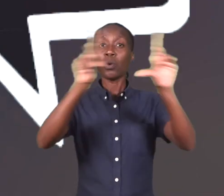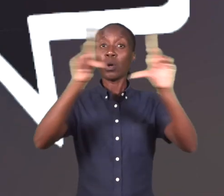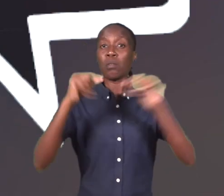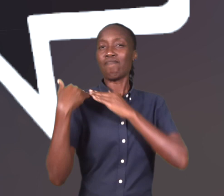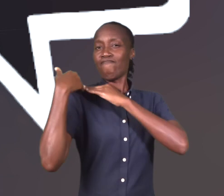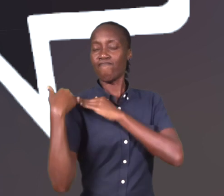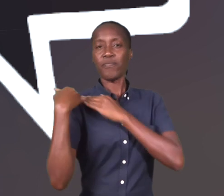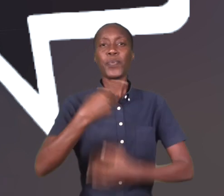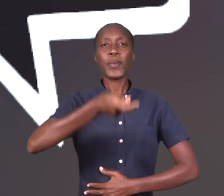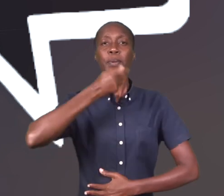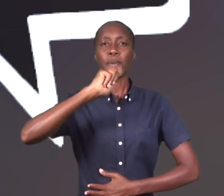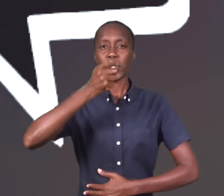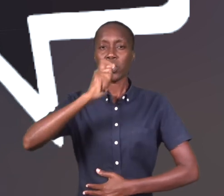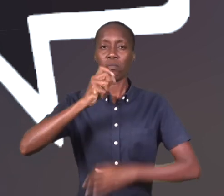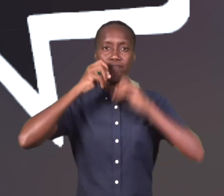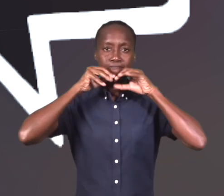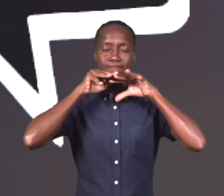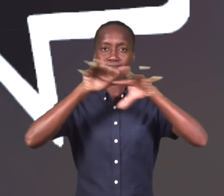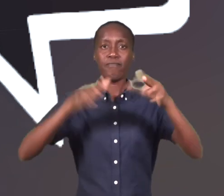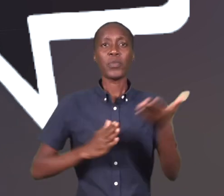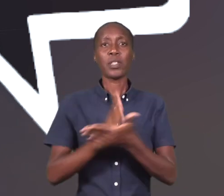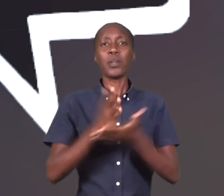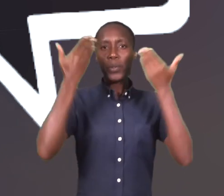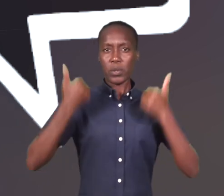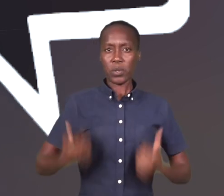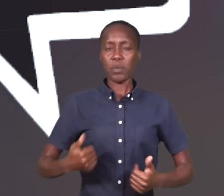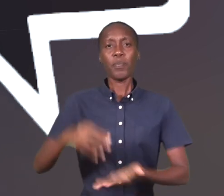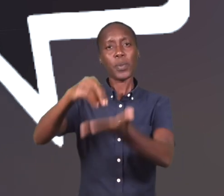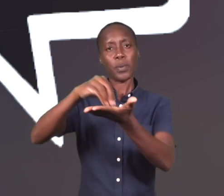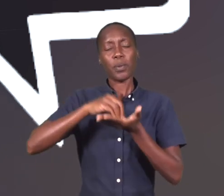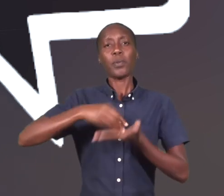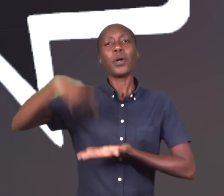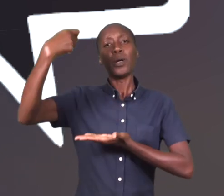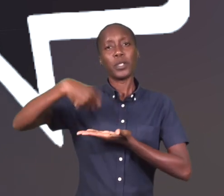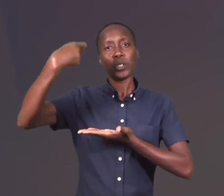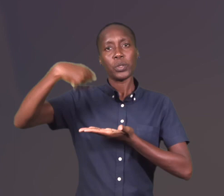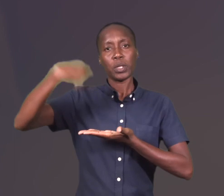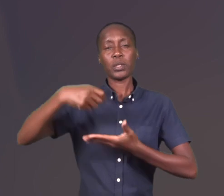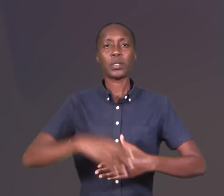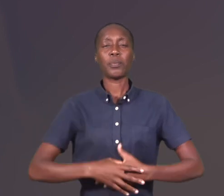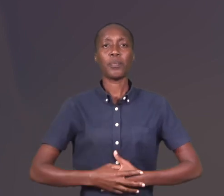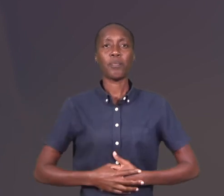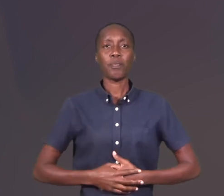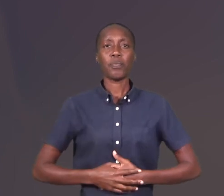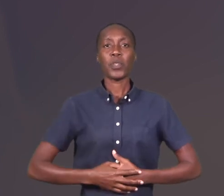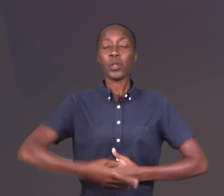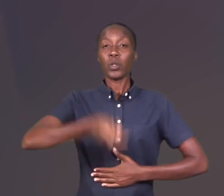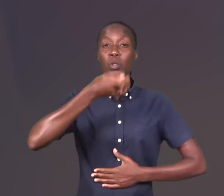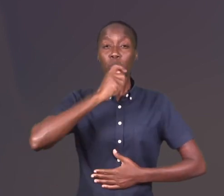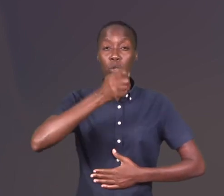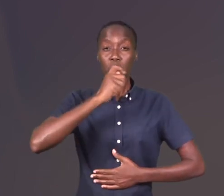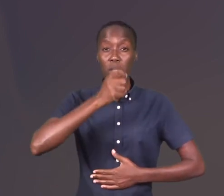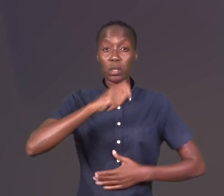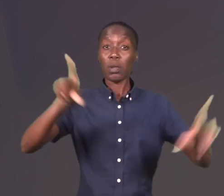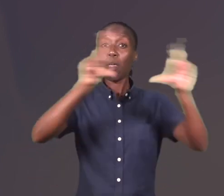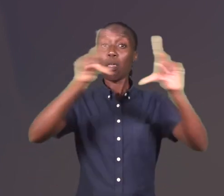papel dos jornalistas na divulgação dos direitos humanos e acesso à justiça. O jornalismo é